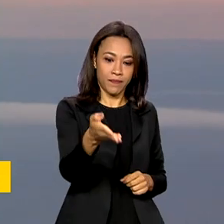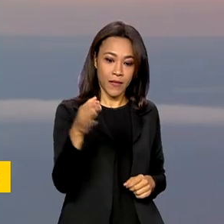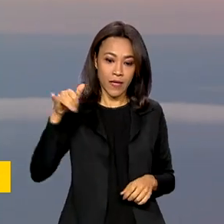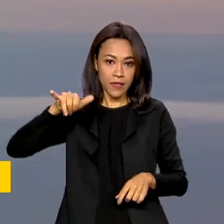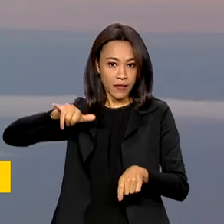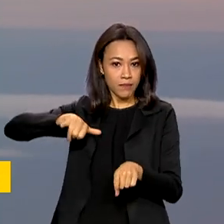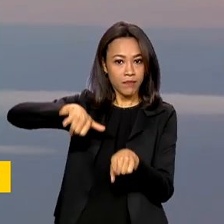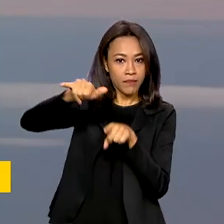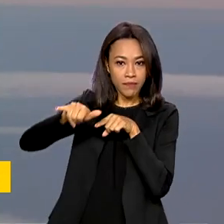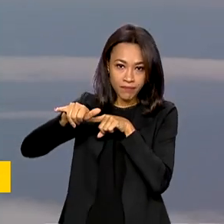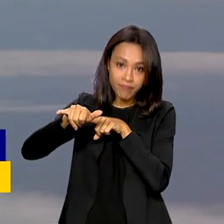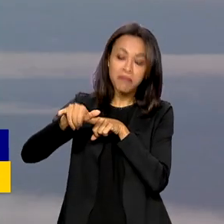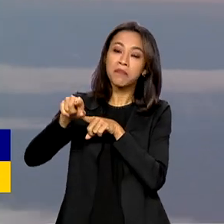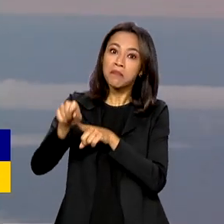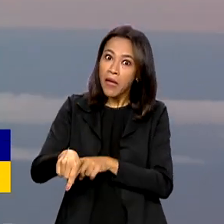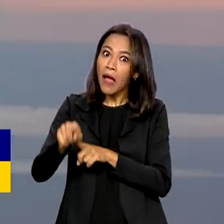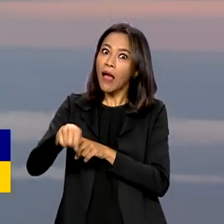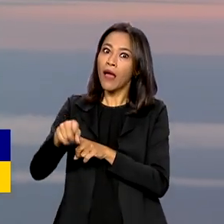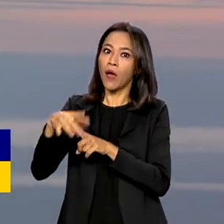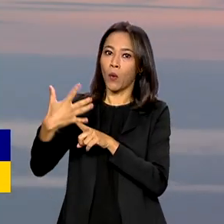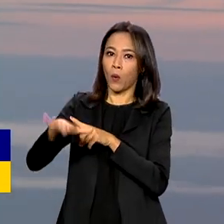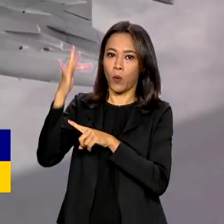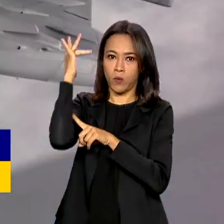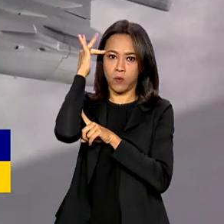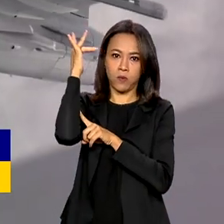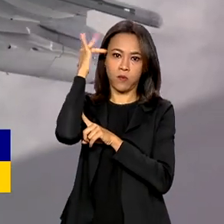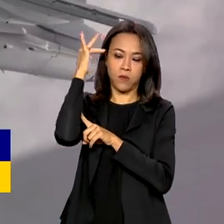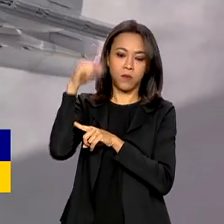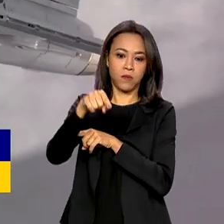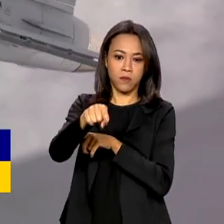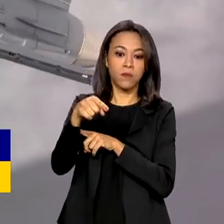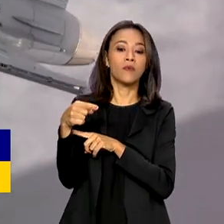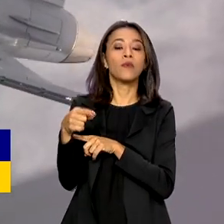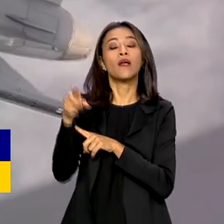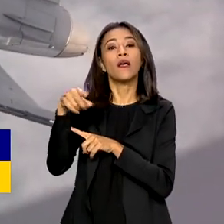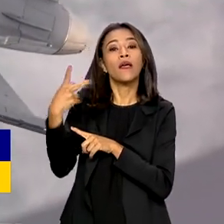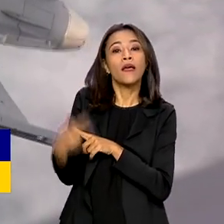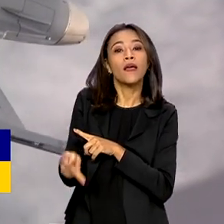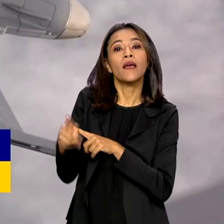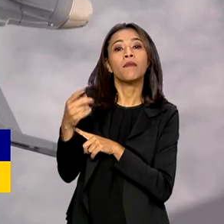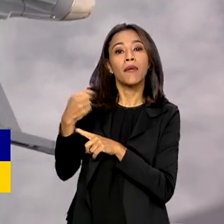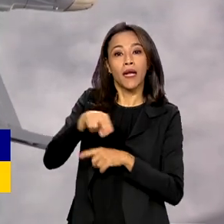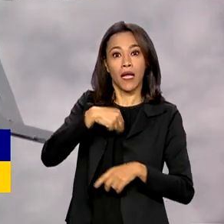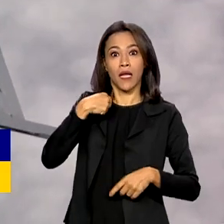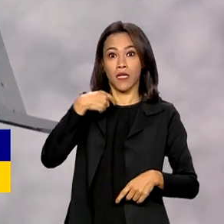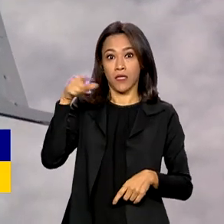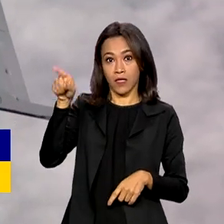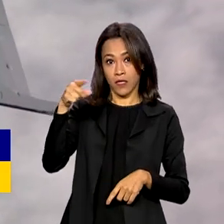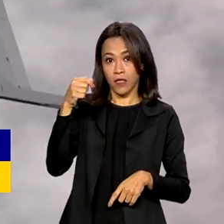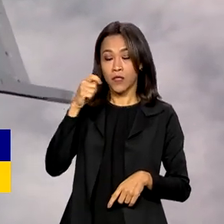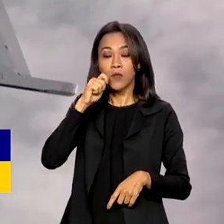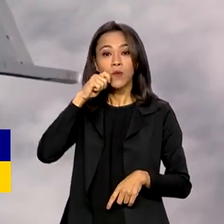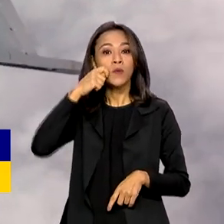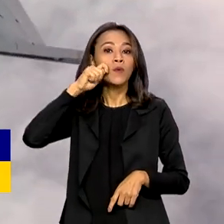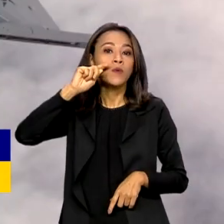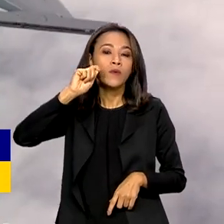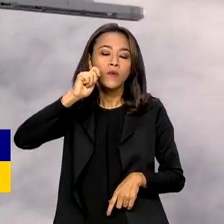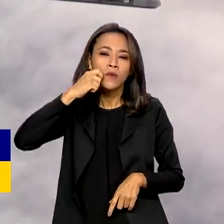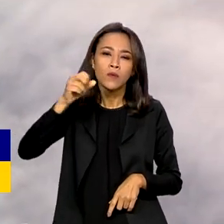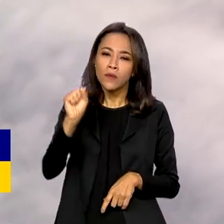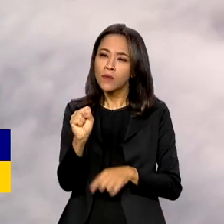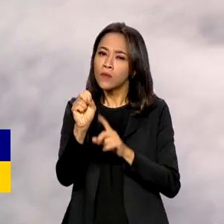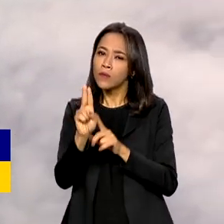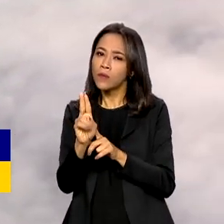F-39 é um caça de última geração desenvolvido pela empresa sueca Saab. Foi projetado para ser uma